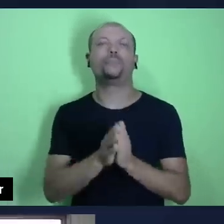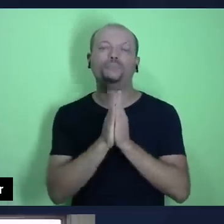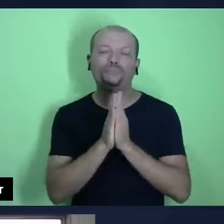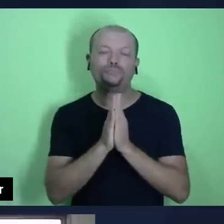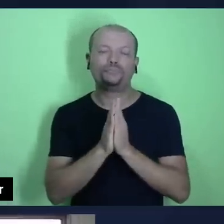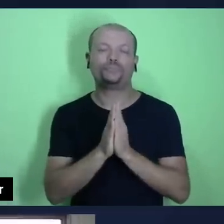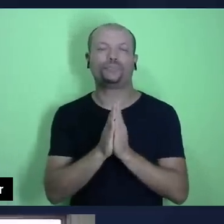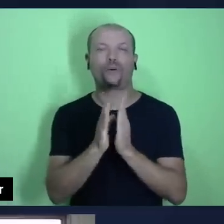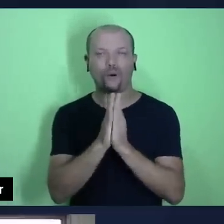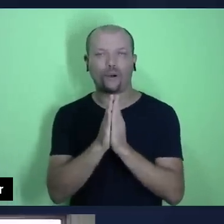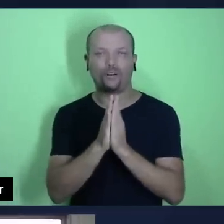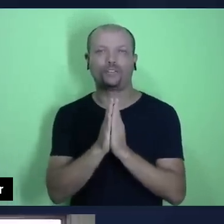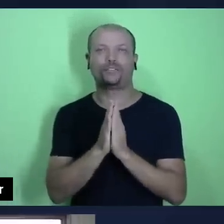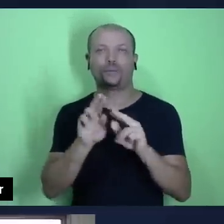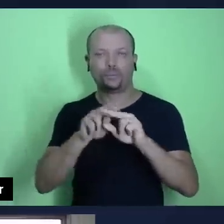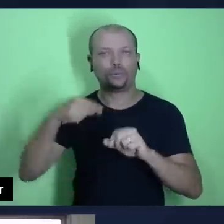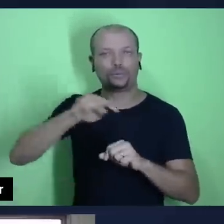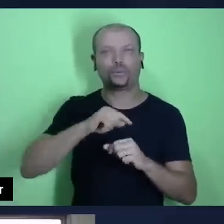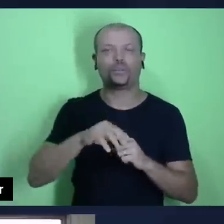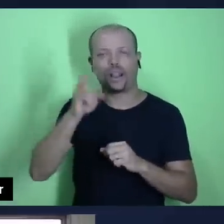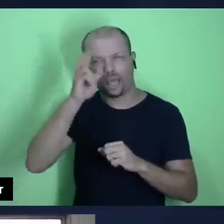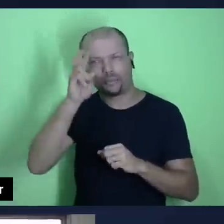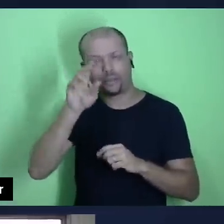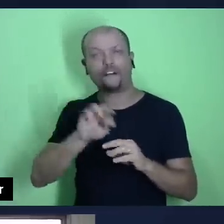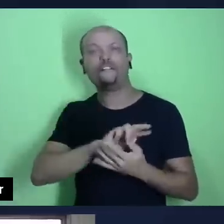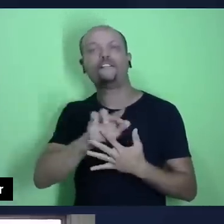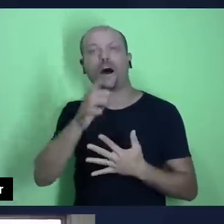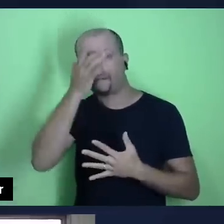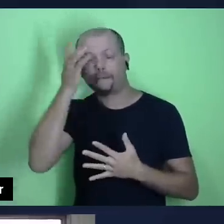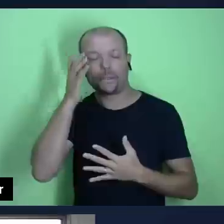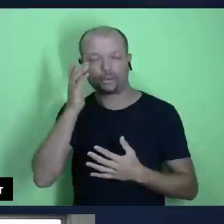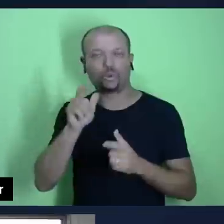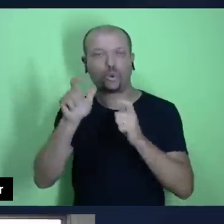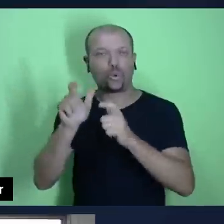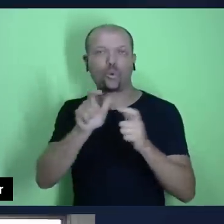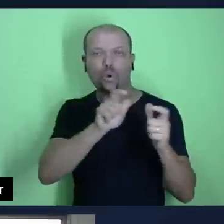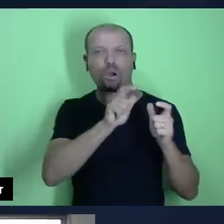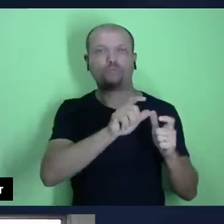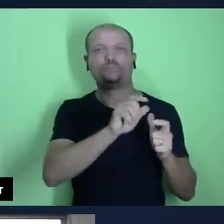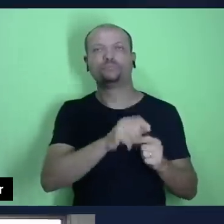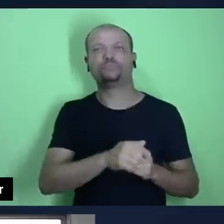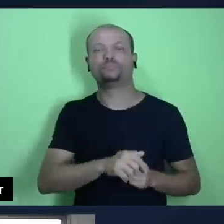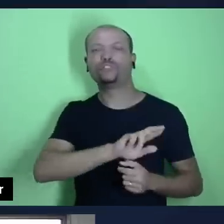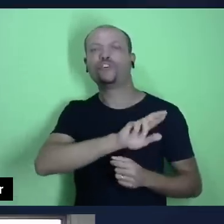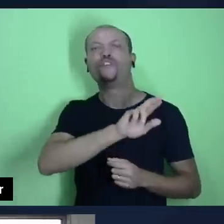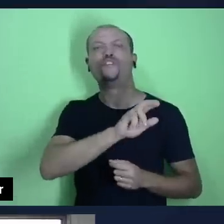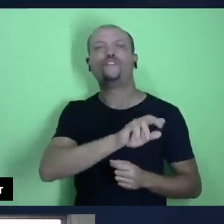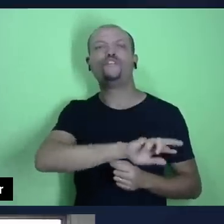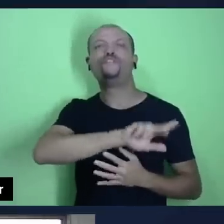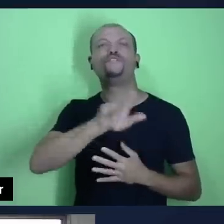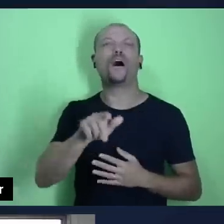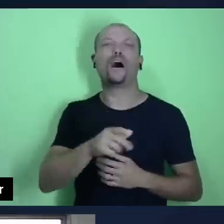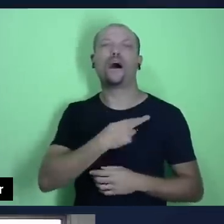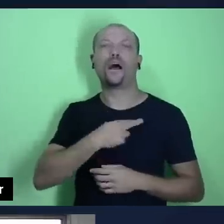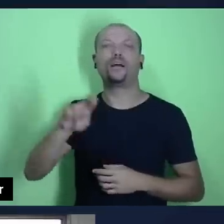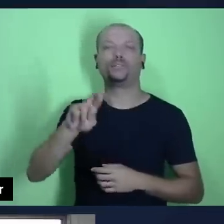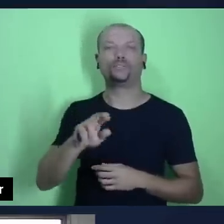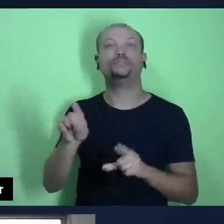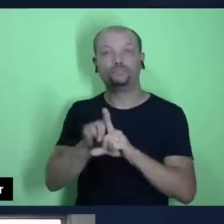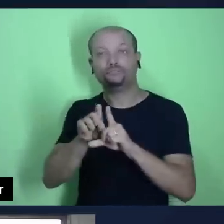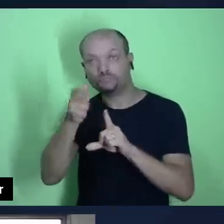e lembrando que muitos amigos de várias denominações, não só da igreja Adventista nos assistem, que Deus